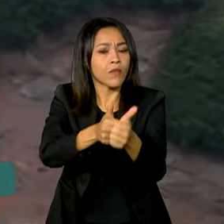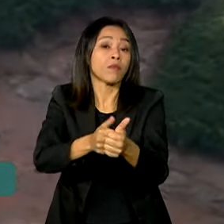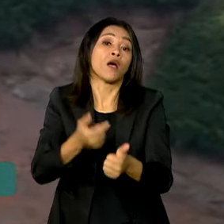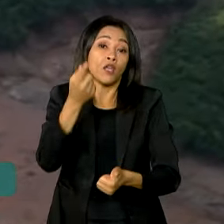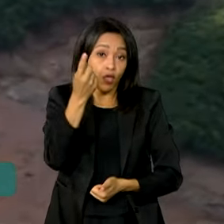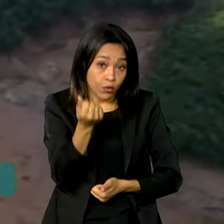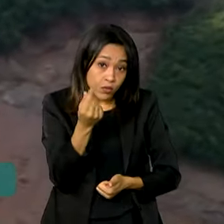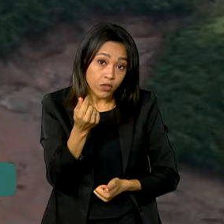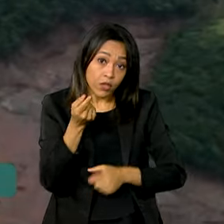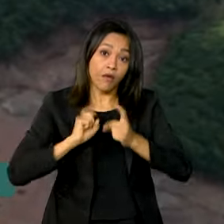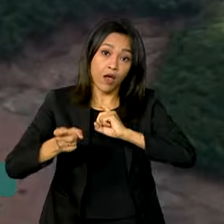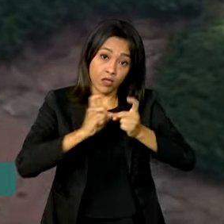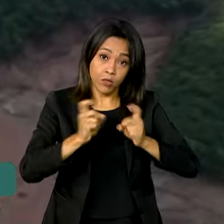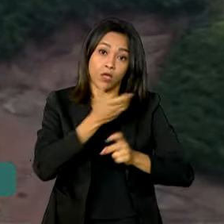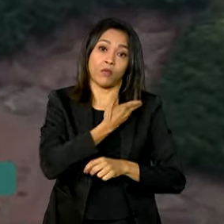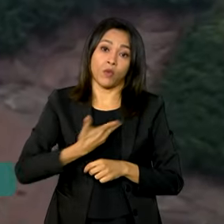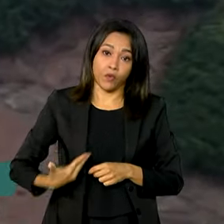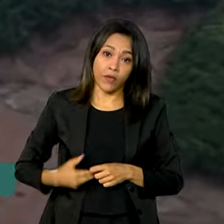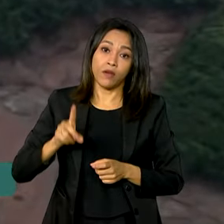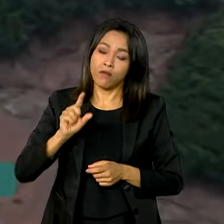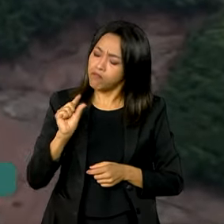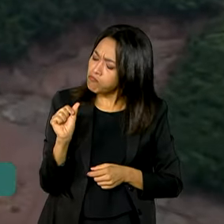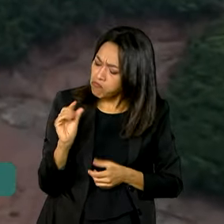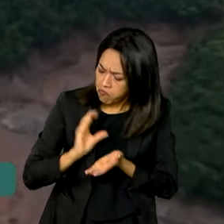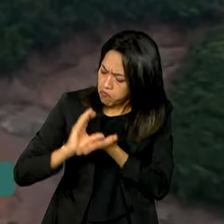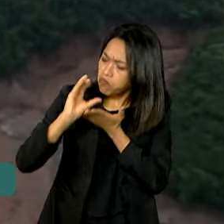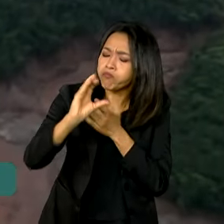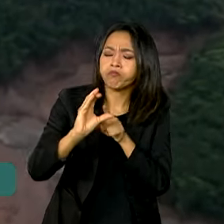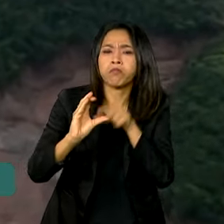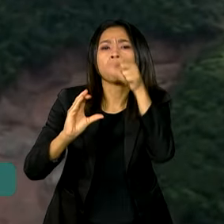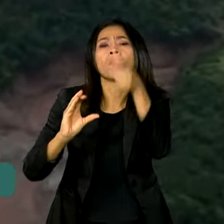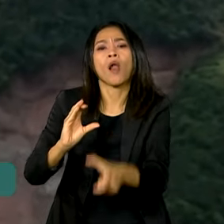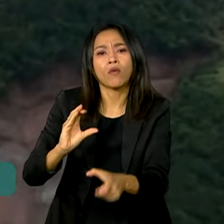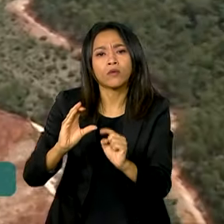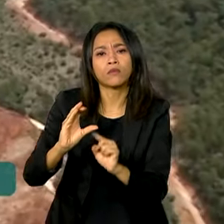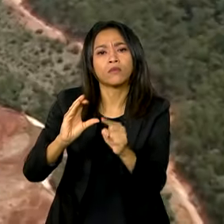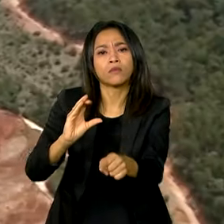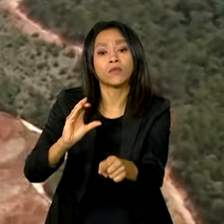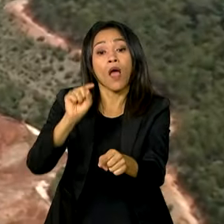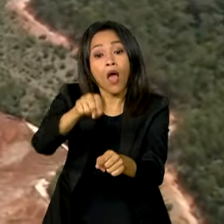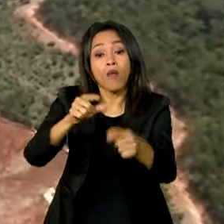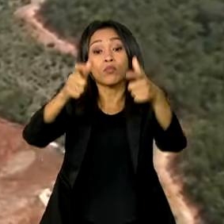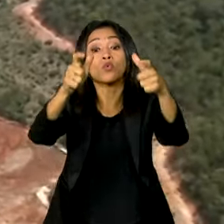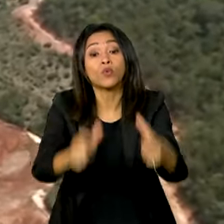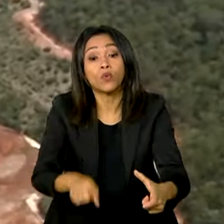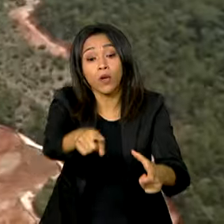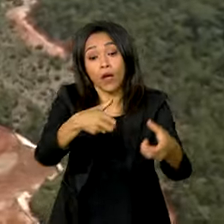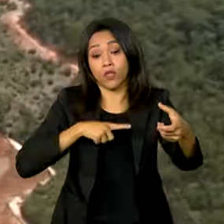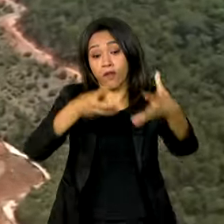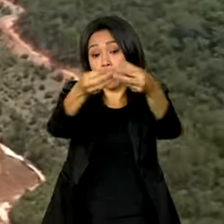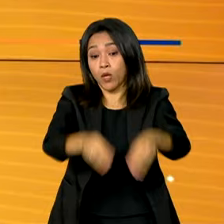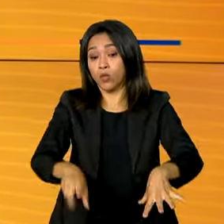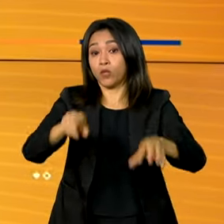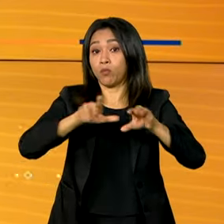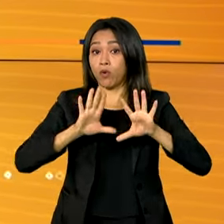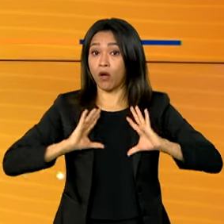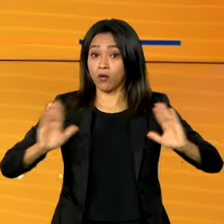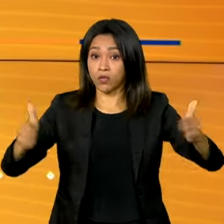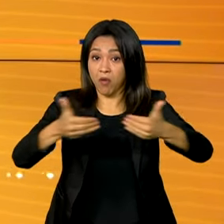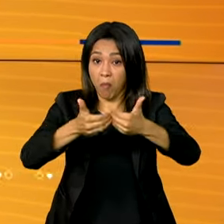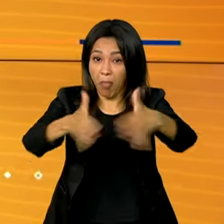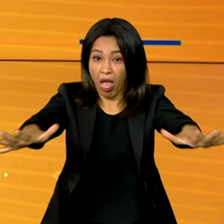geridos pelo poder público sejam investidos exclusivamente nas áreas afetadas pelo rompimento da barragem.